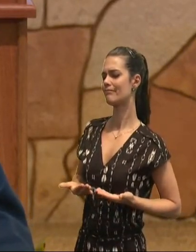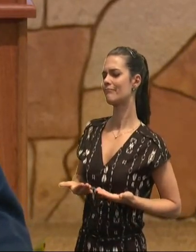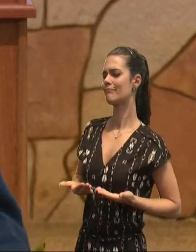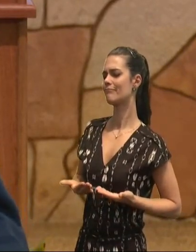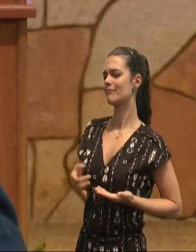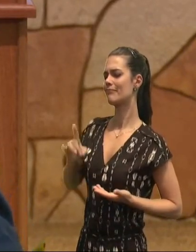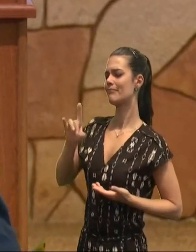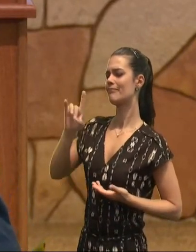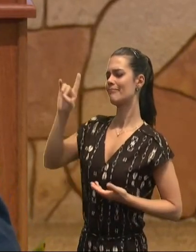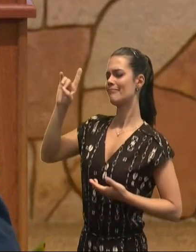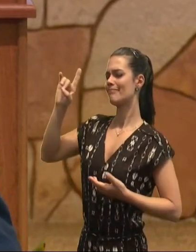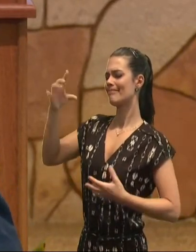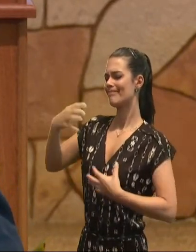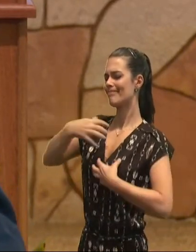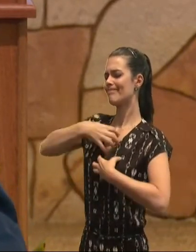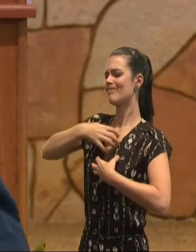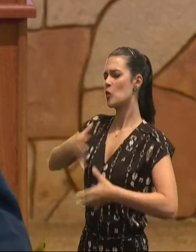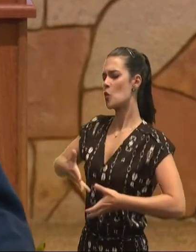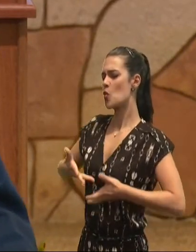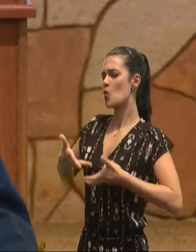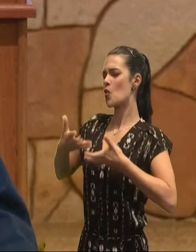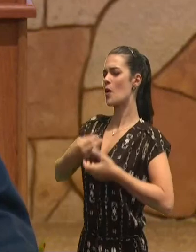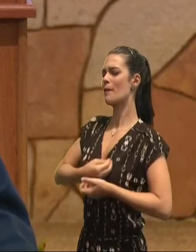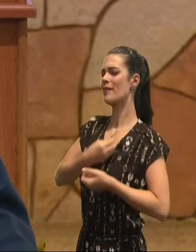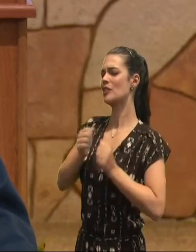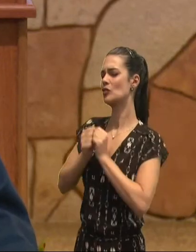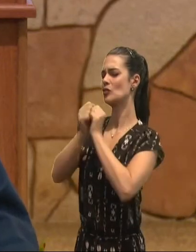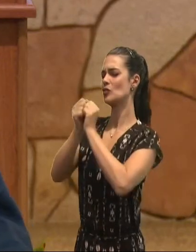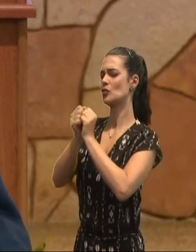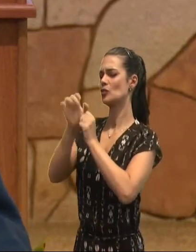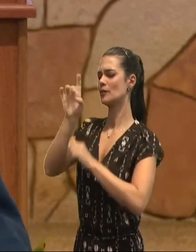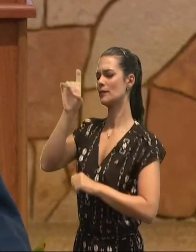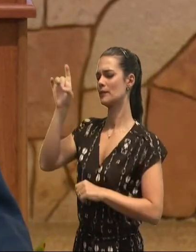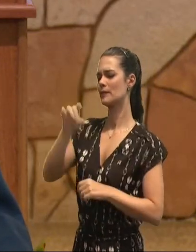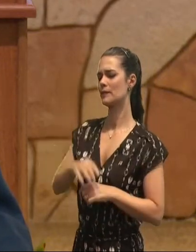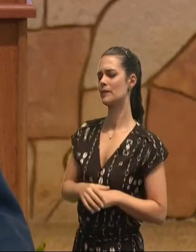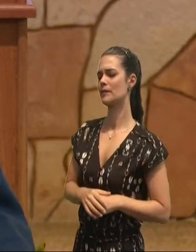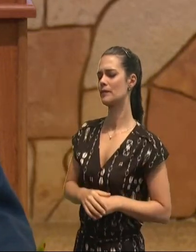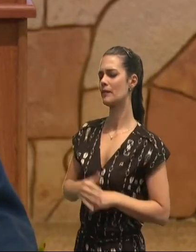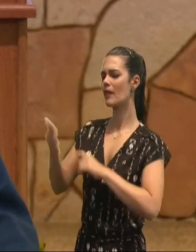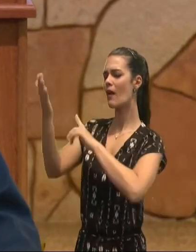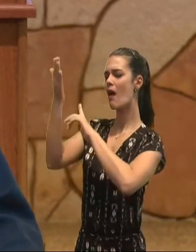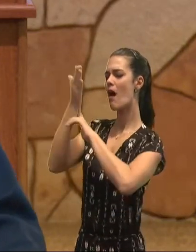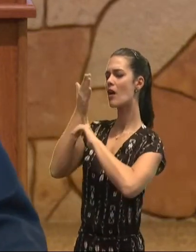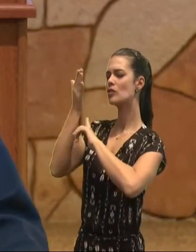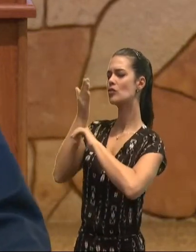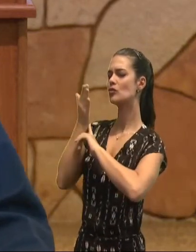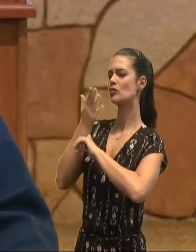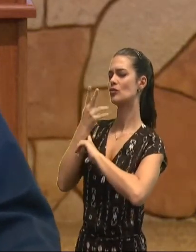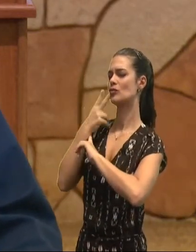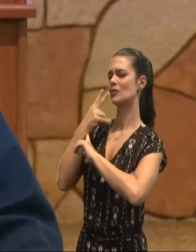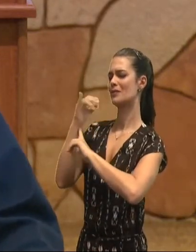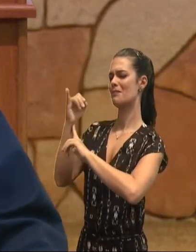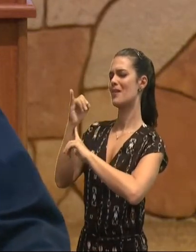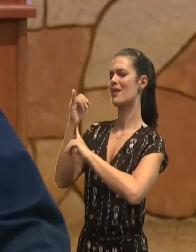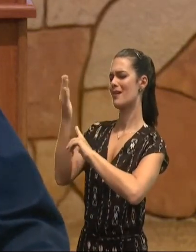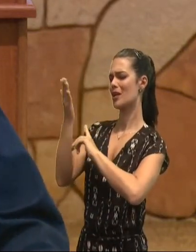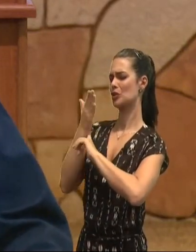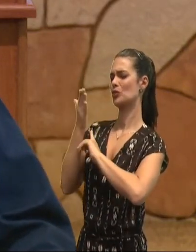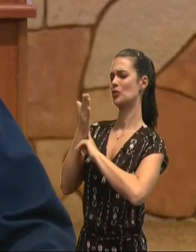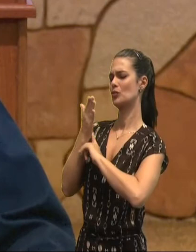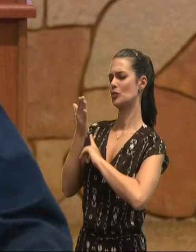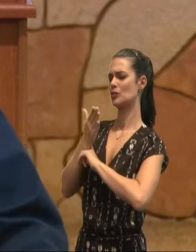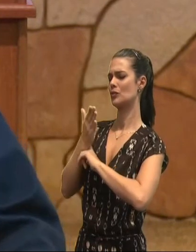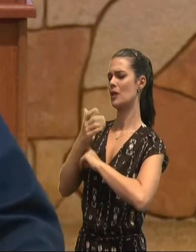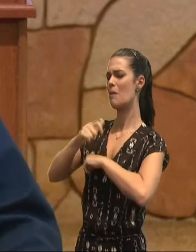motiva, a cada dia, viver para o Senhor, Senhor, ajuda-nos pai, nesse tempo,